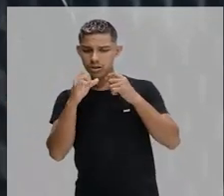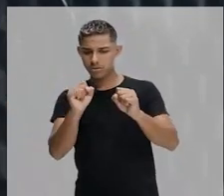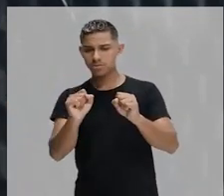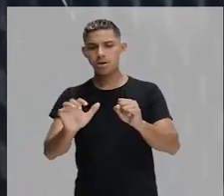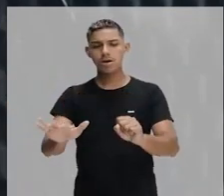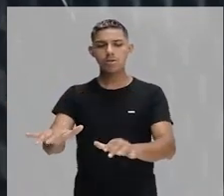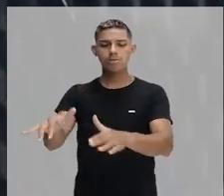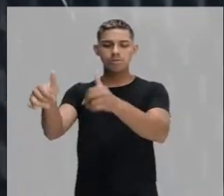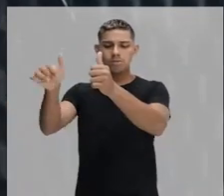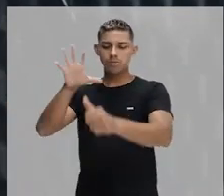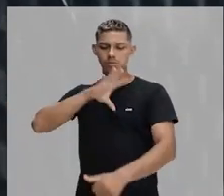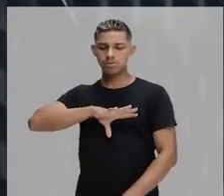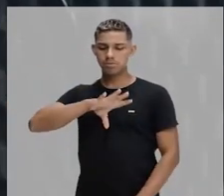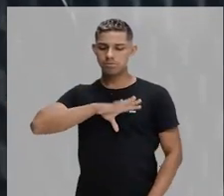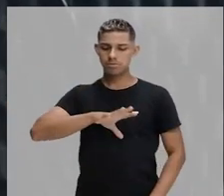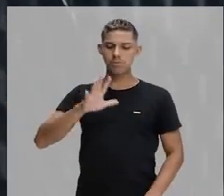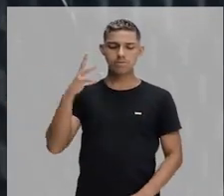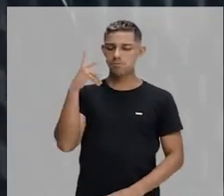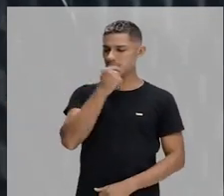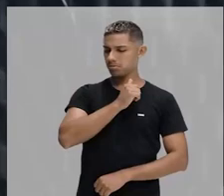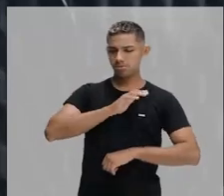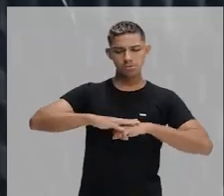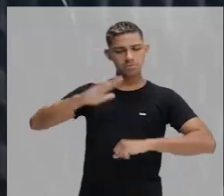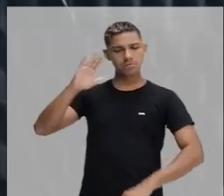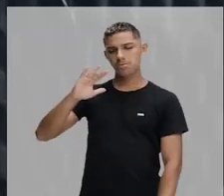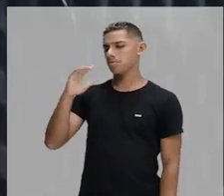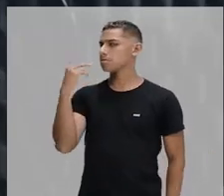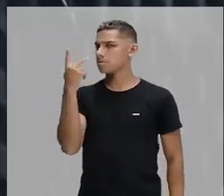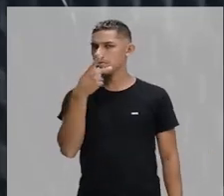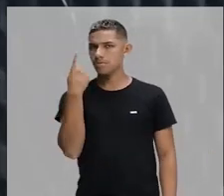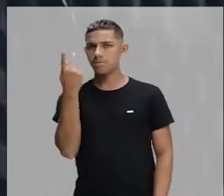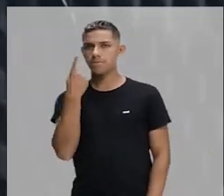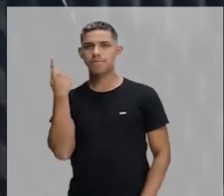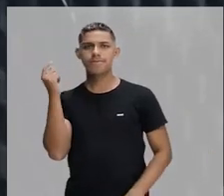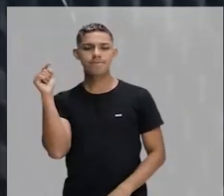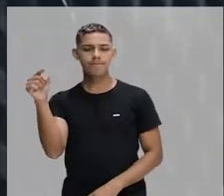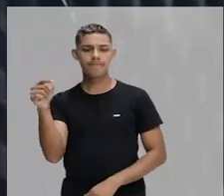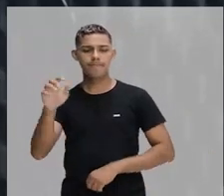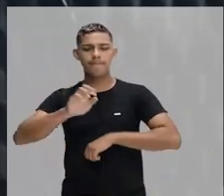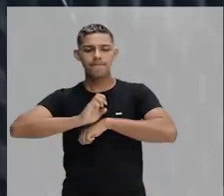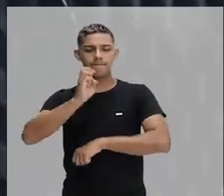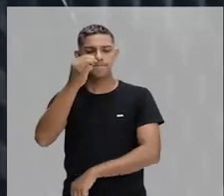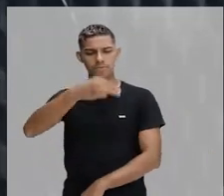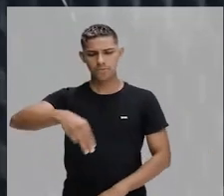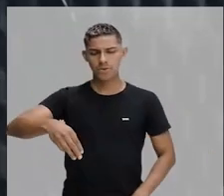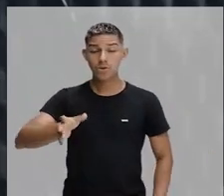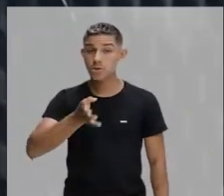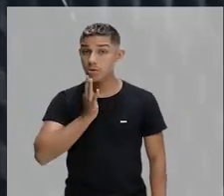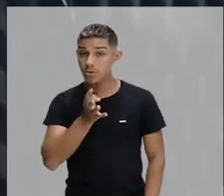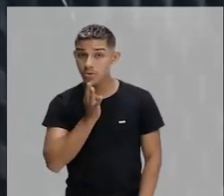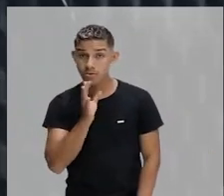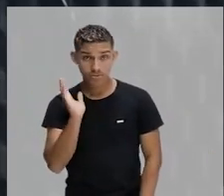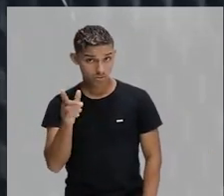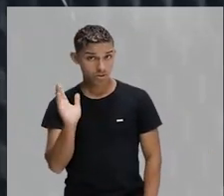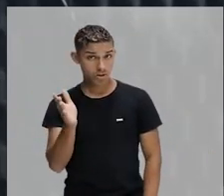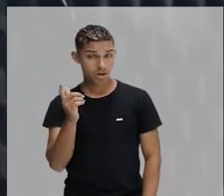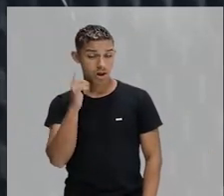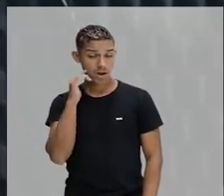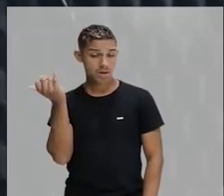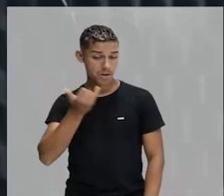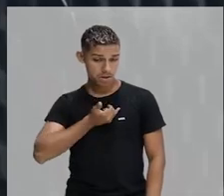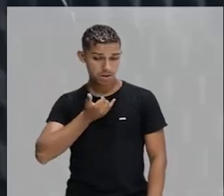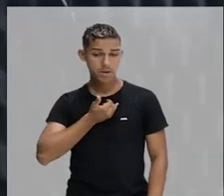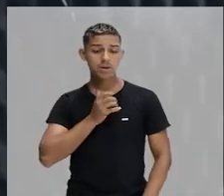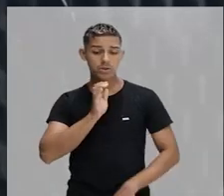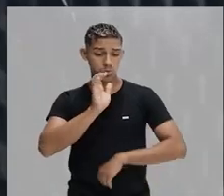português, o português mais bonito e o mais bem falado, é o português do Maranhão. Vocês já ouviram falar isso? Que o melhor português é o